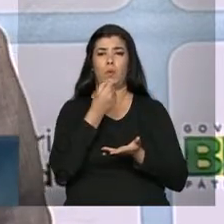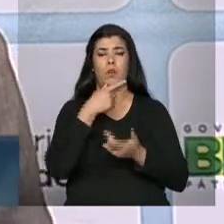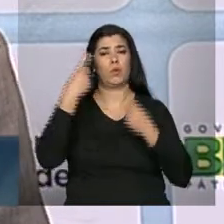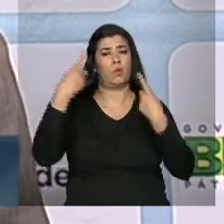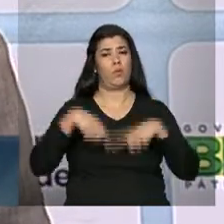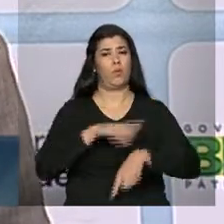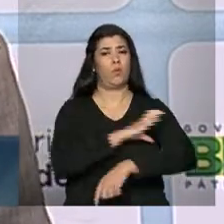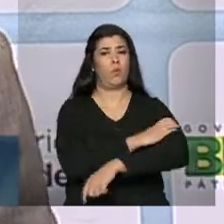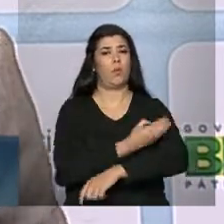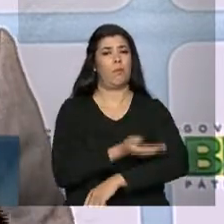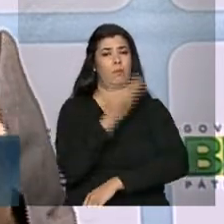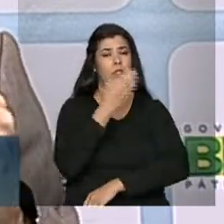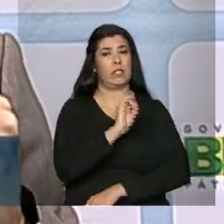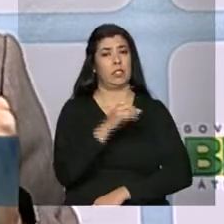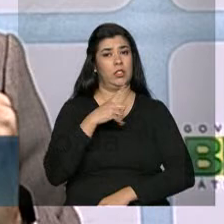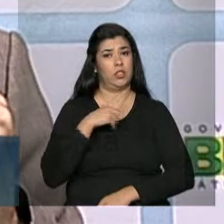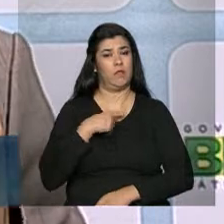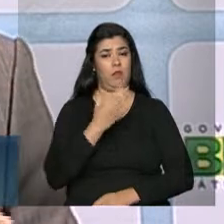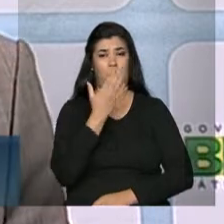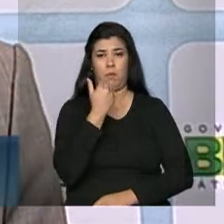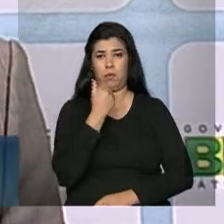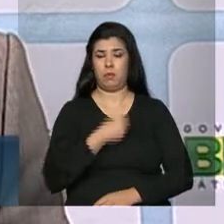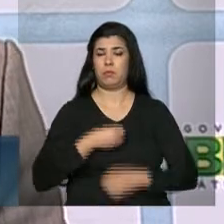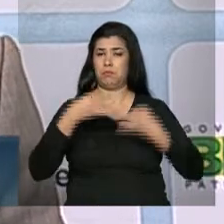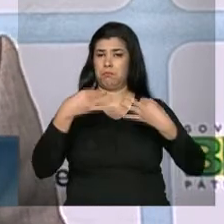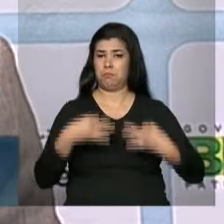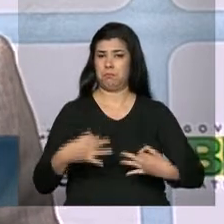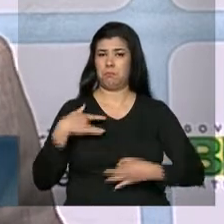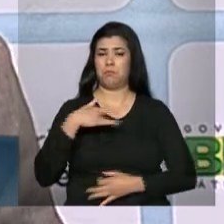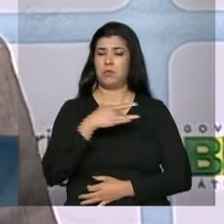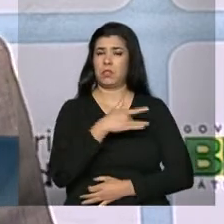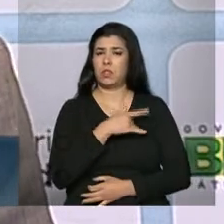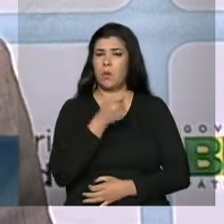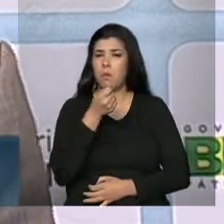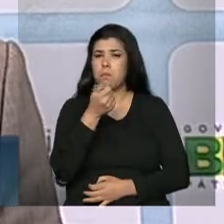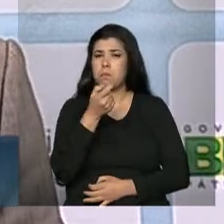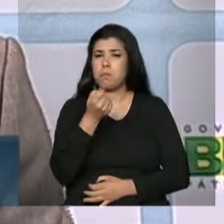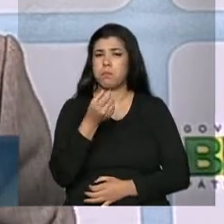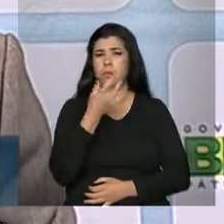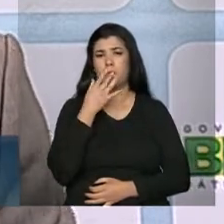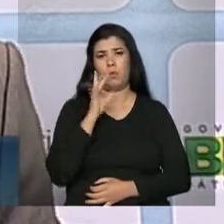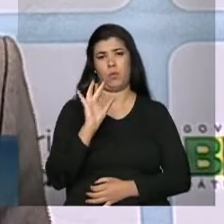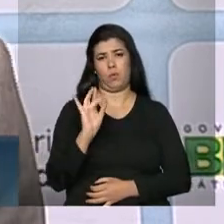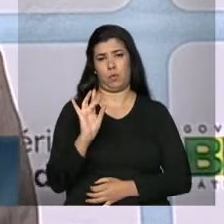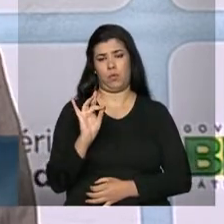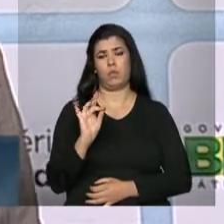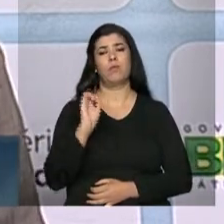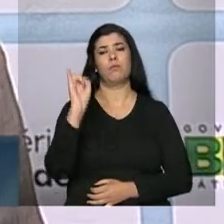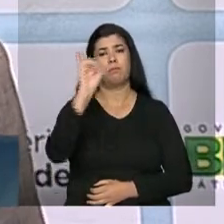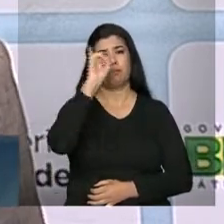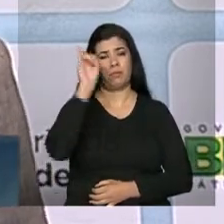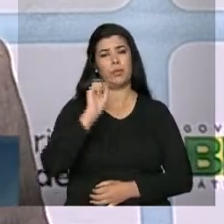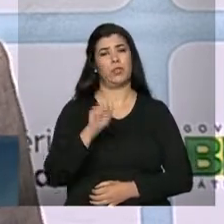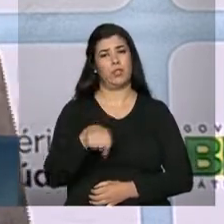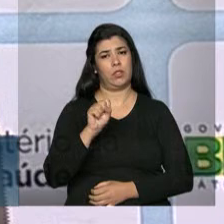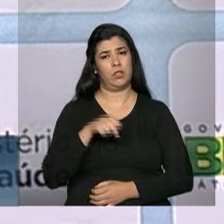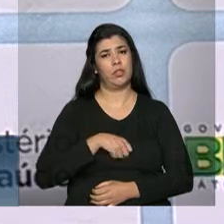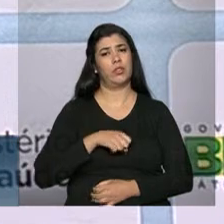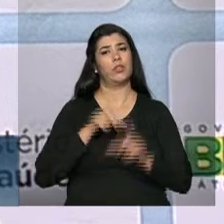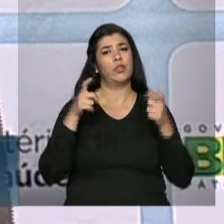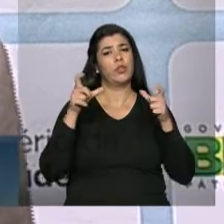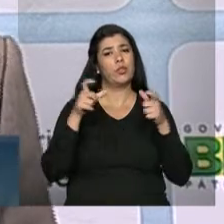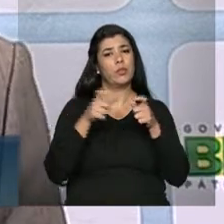a hipertensão, se tiverem, de fato, uma dieta mais saudável, com menor quantidade de sal, portanto, vale muito a pena fazer a